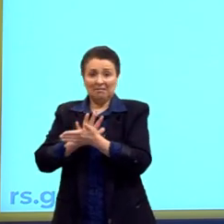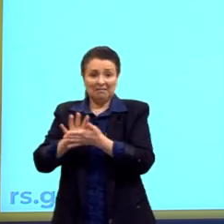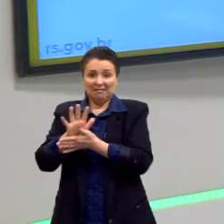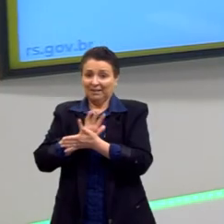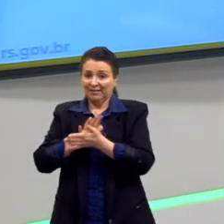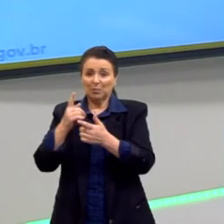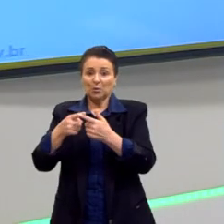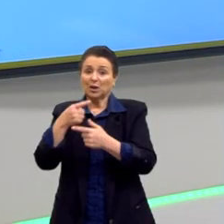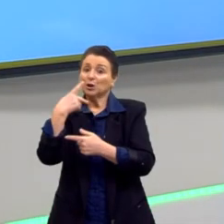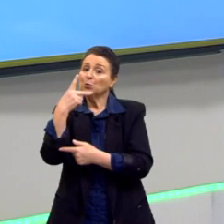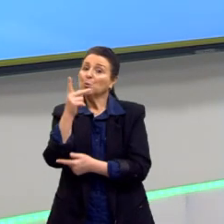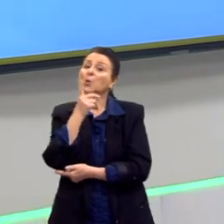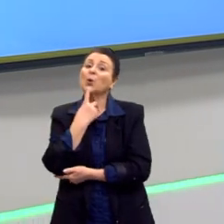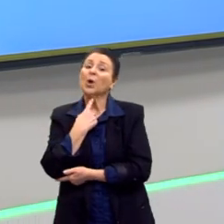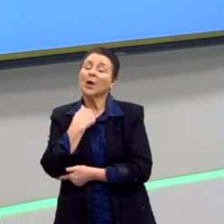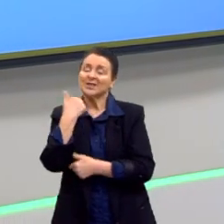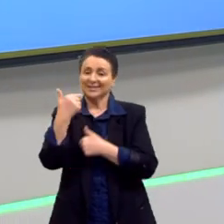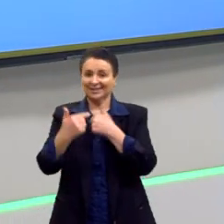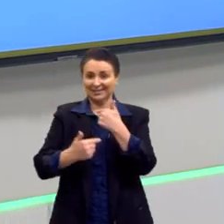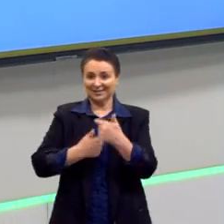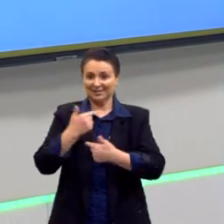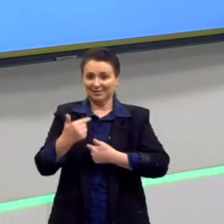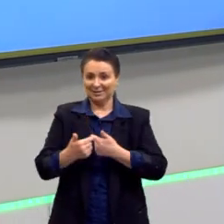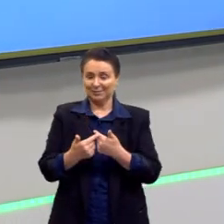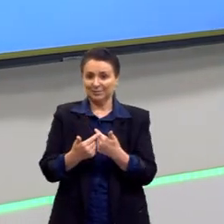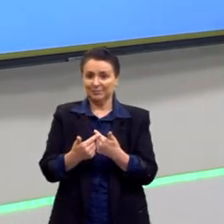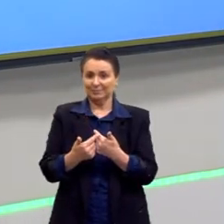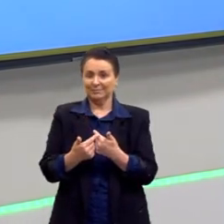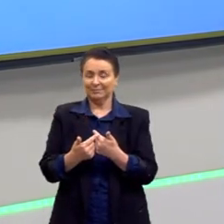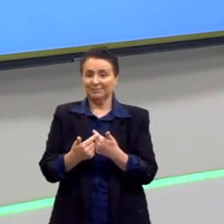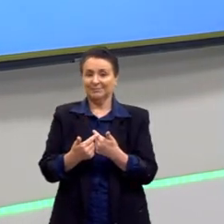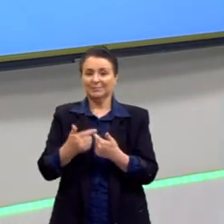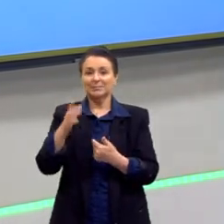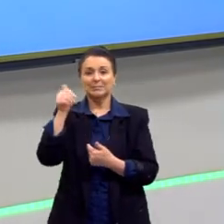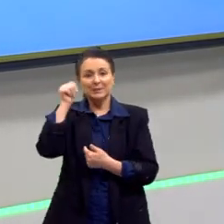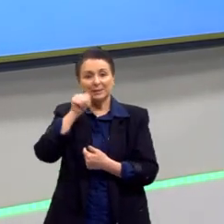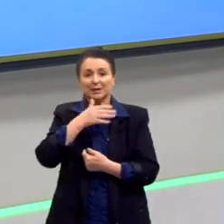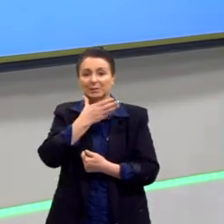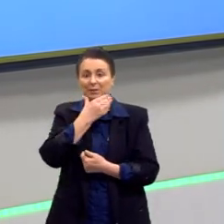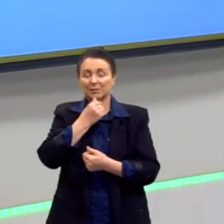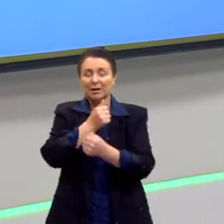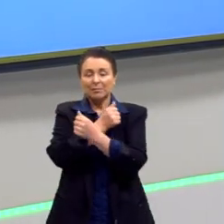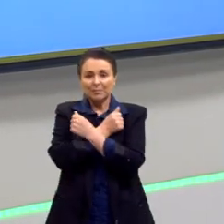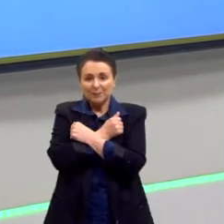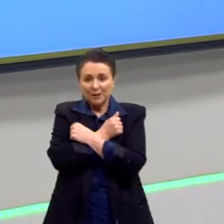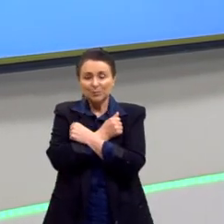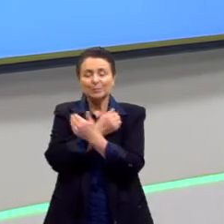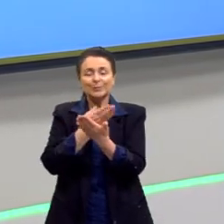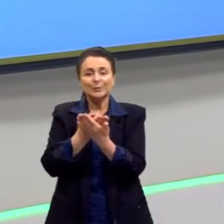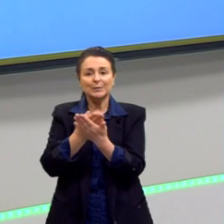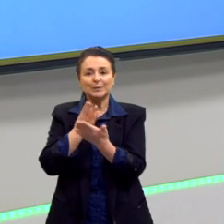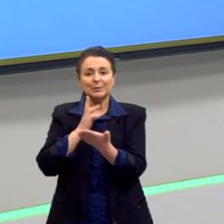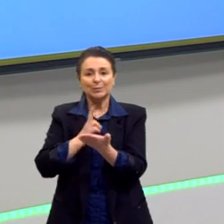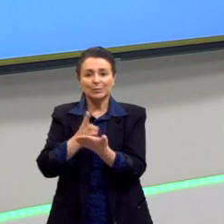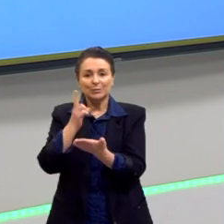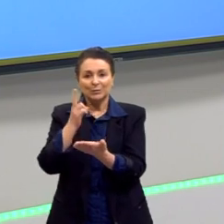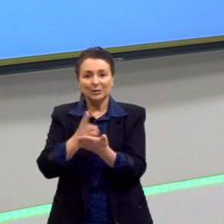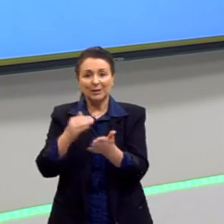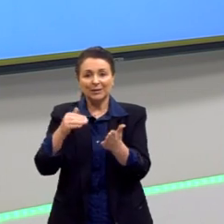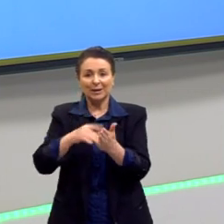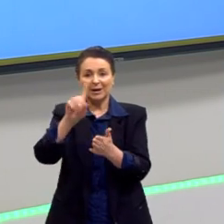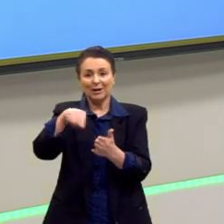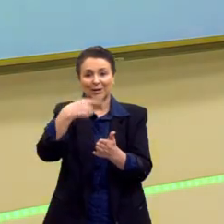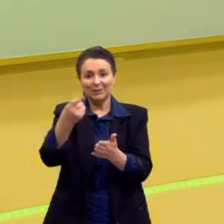tua vida. Meus queridos alunos e alunas, um grande abraço, continue estudando e nos vemos na próxima aula de Sociologia.